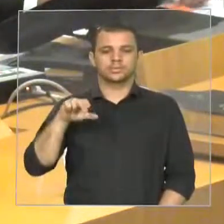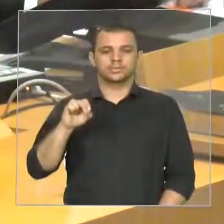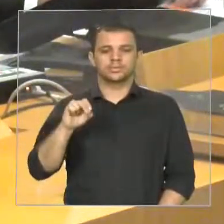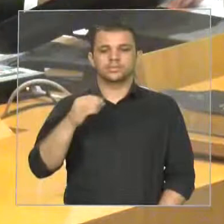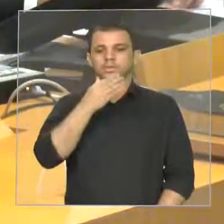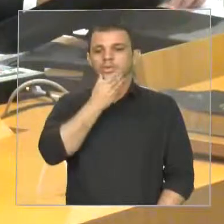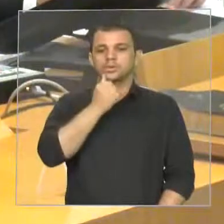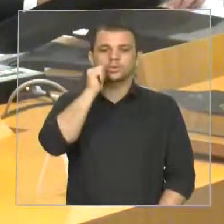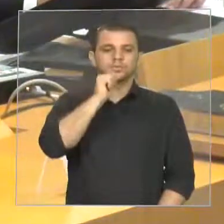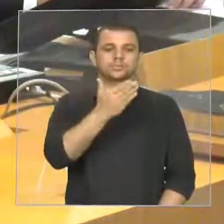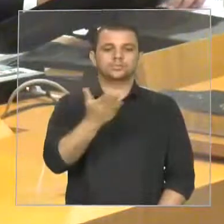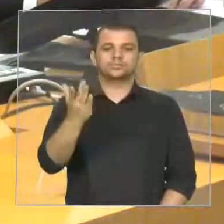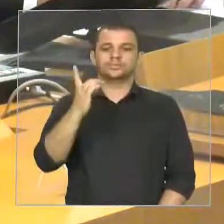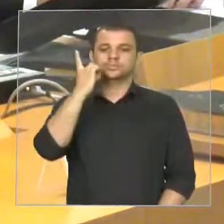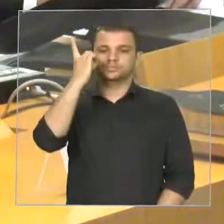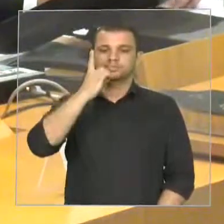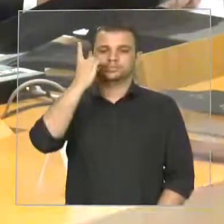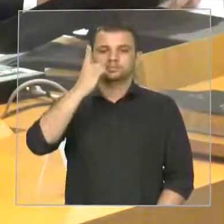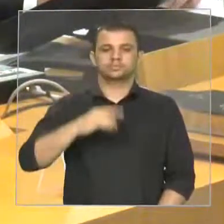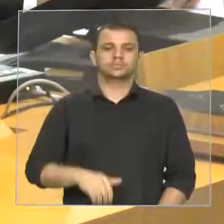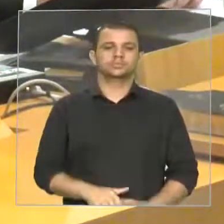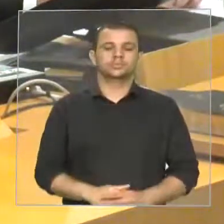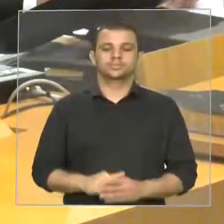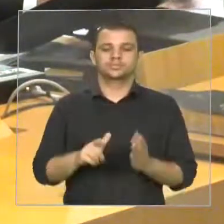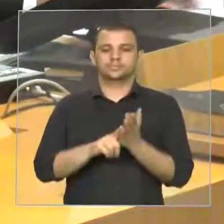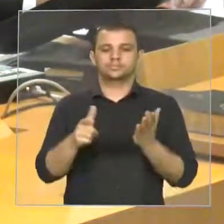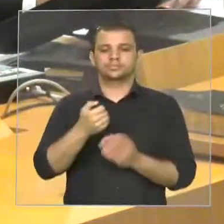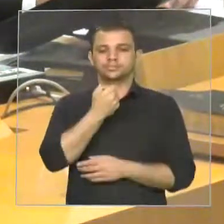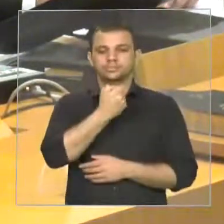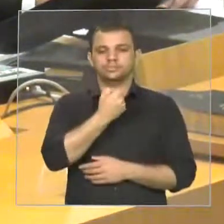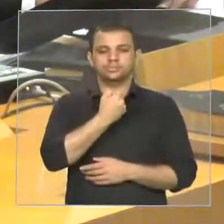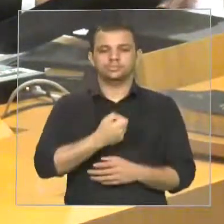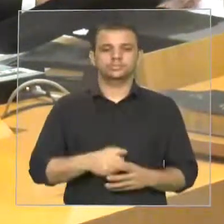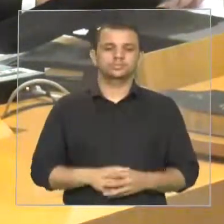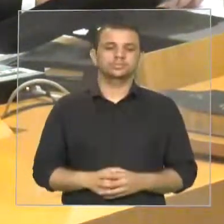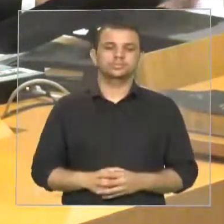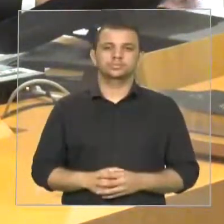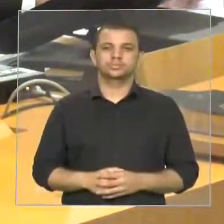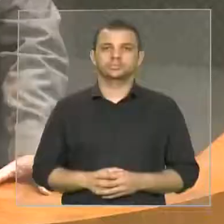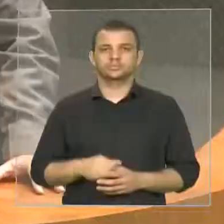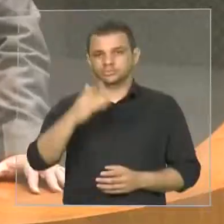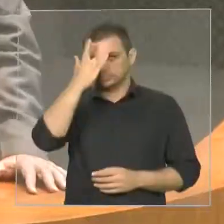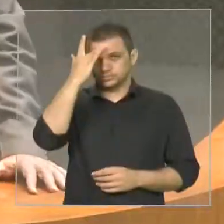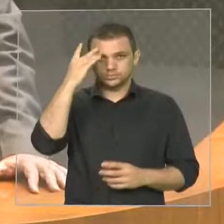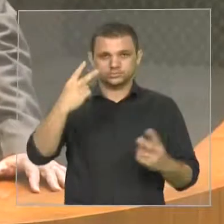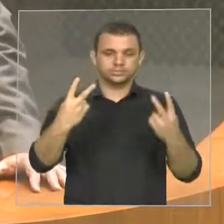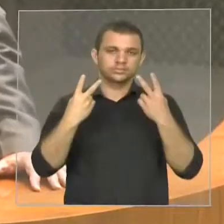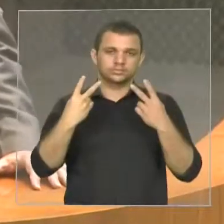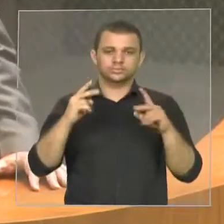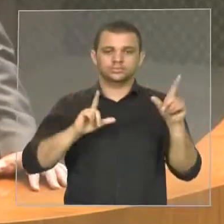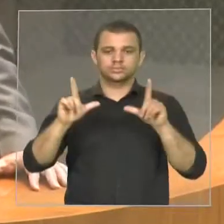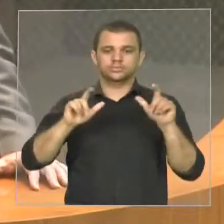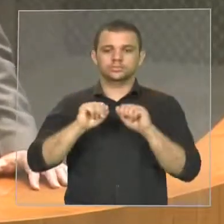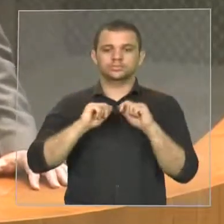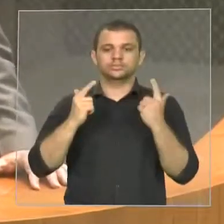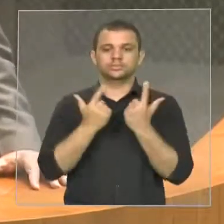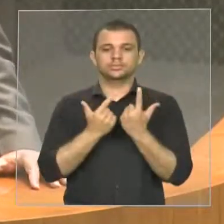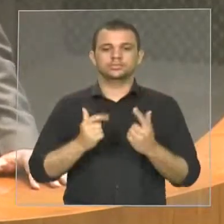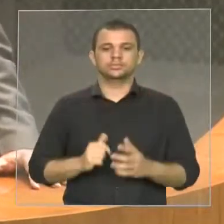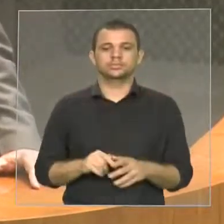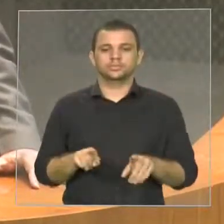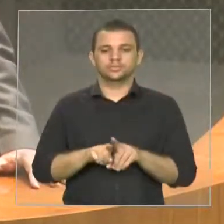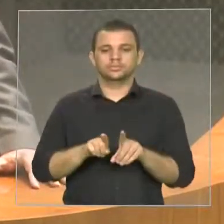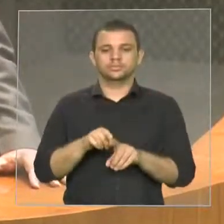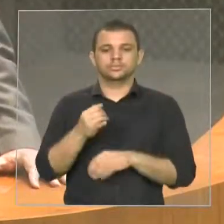senhoras deputadas, senhores deputados, jornalistas, aqueles que nos assistem pela TV Assembleia e pela